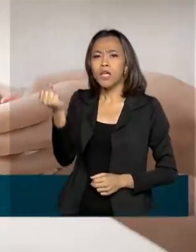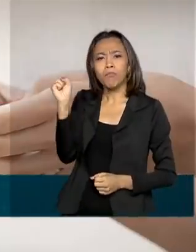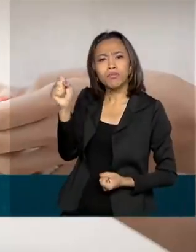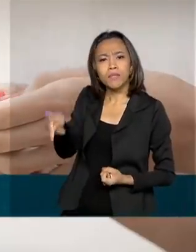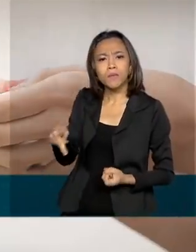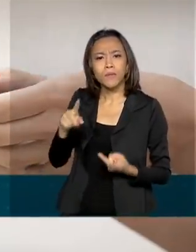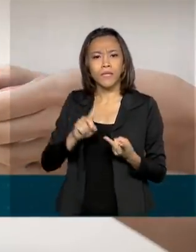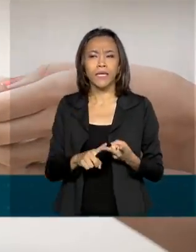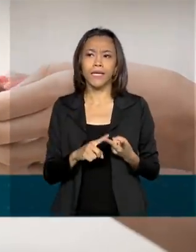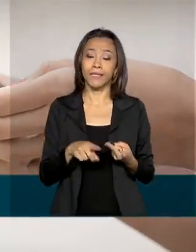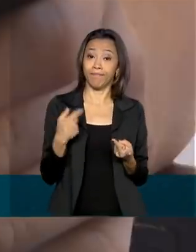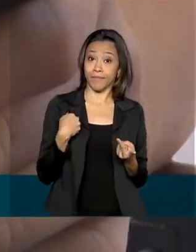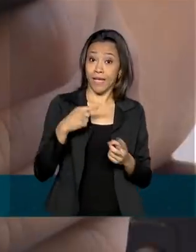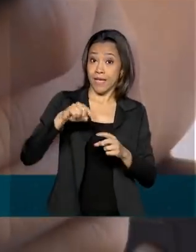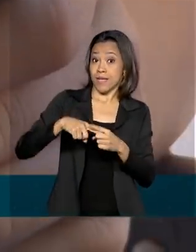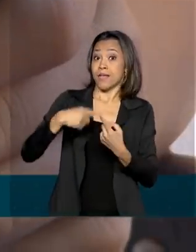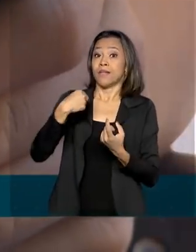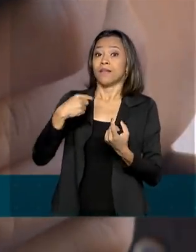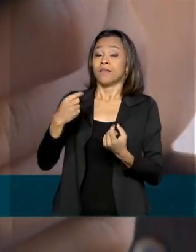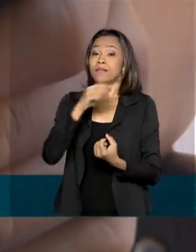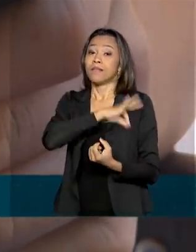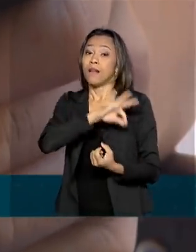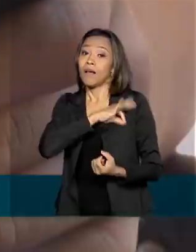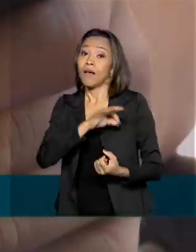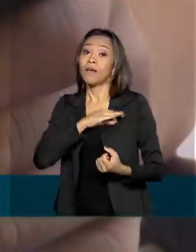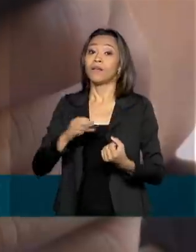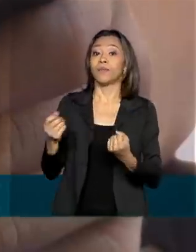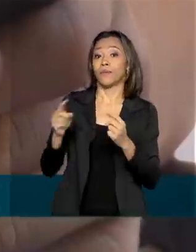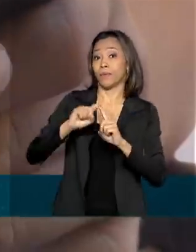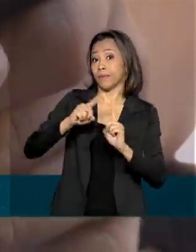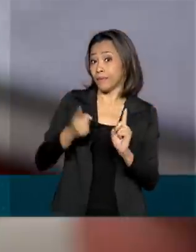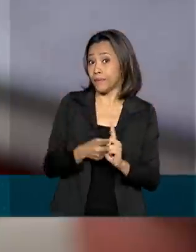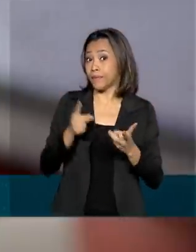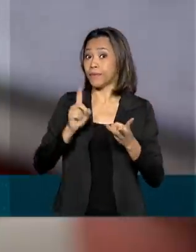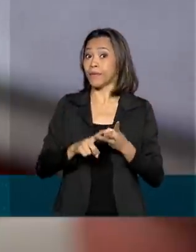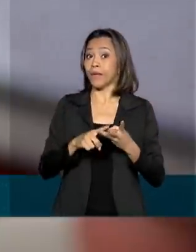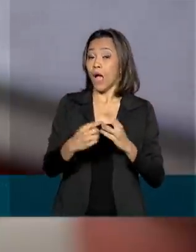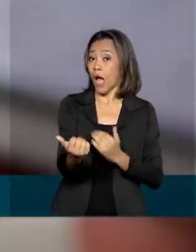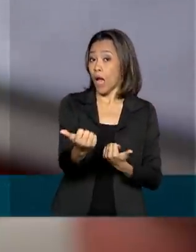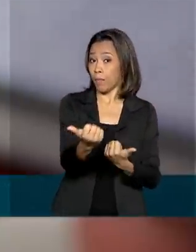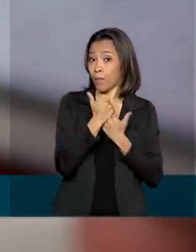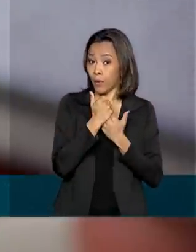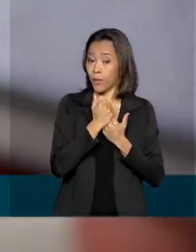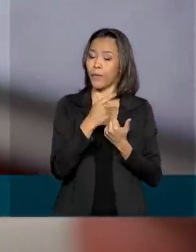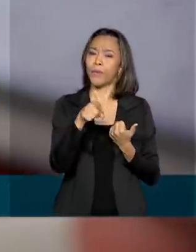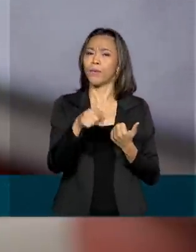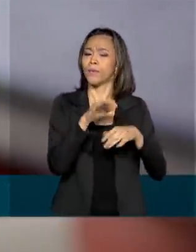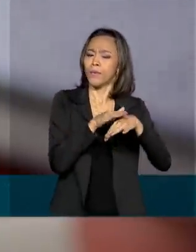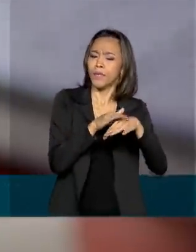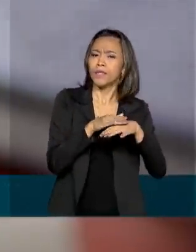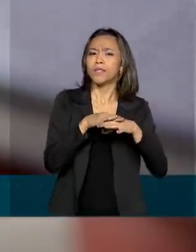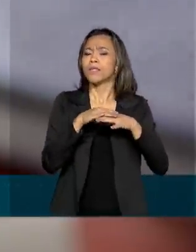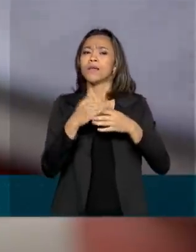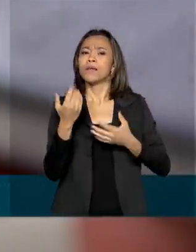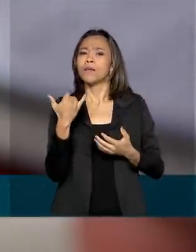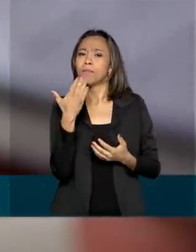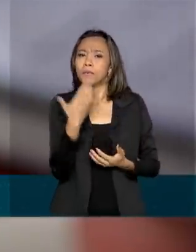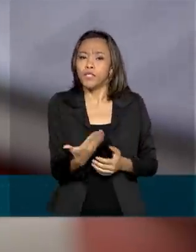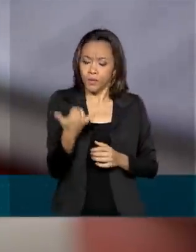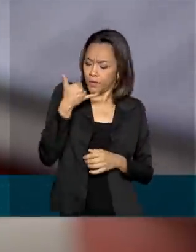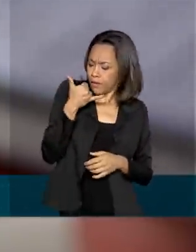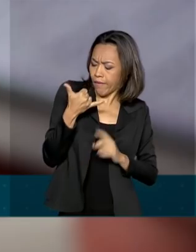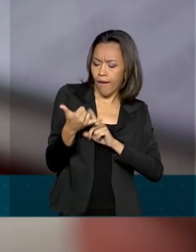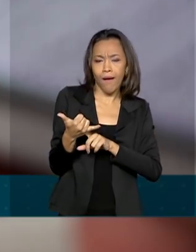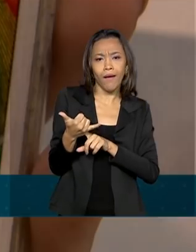salário-maternidade, auxílio-doença, pelo celular, no conforto da sua casa, sem precisar